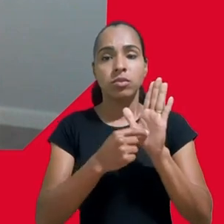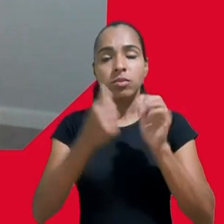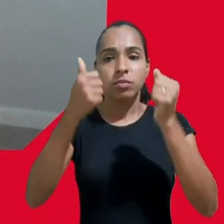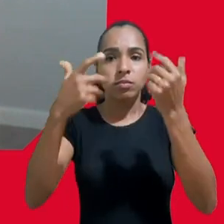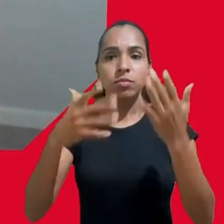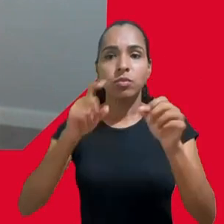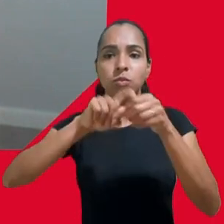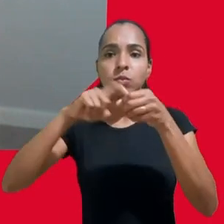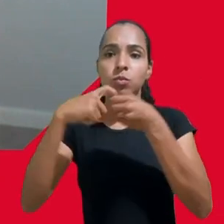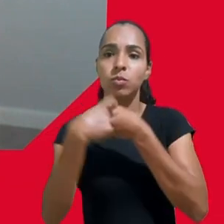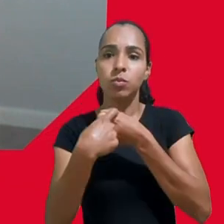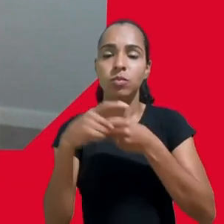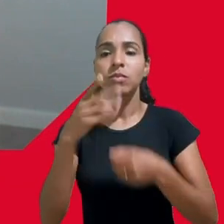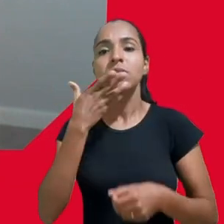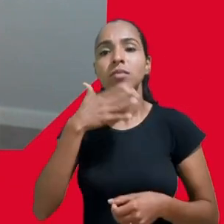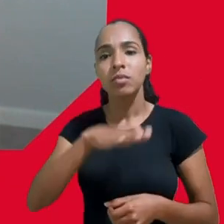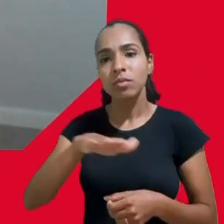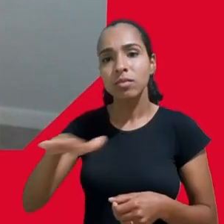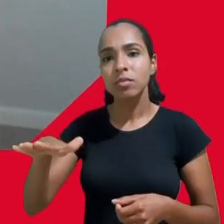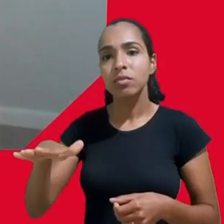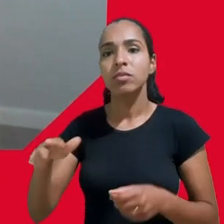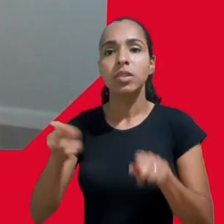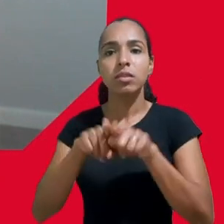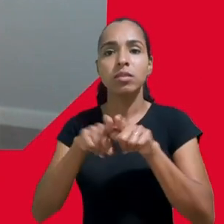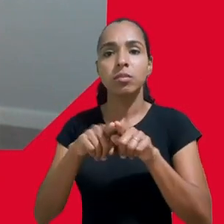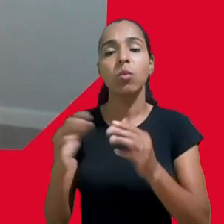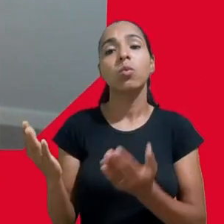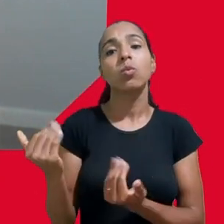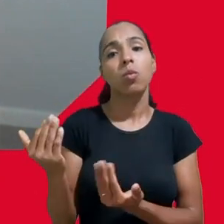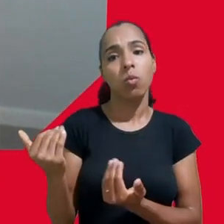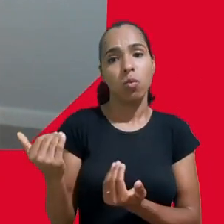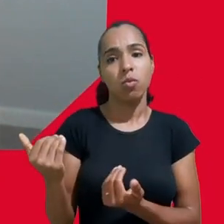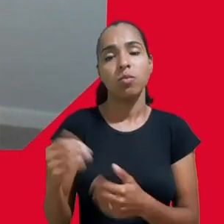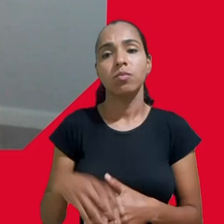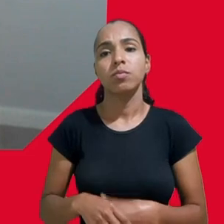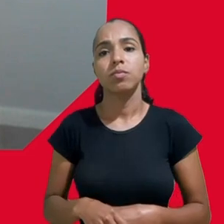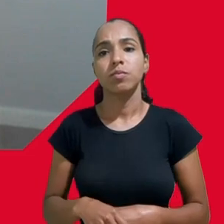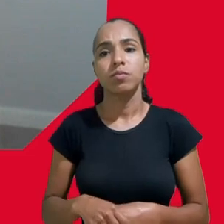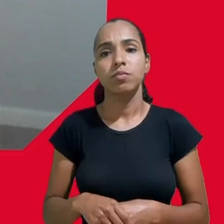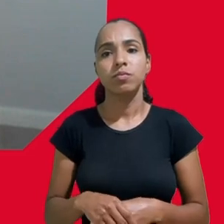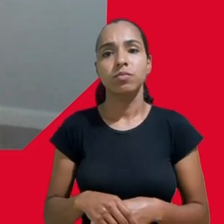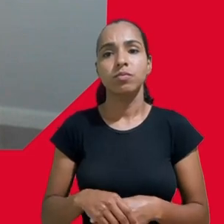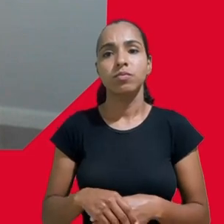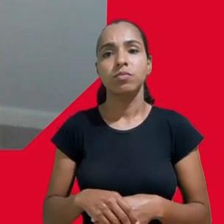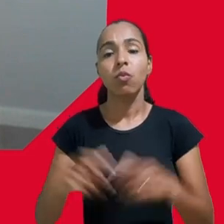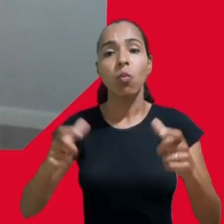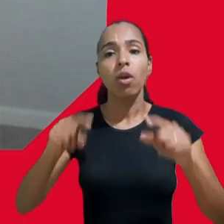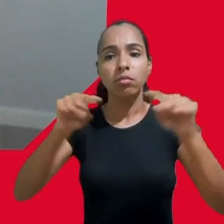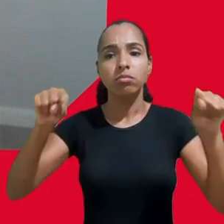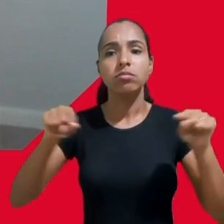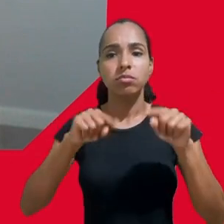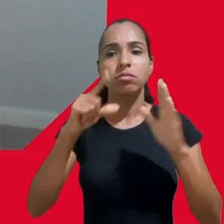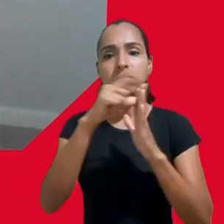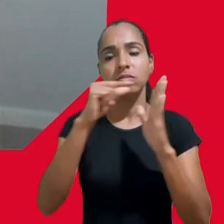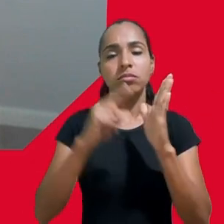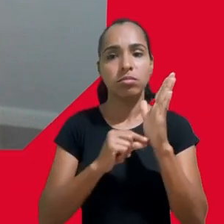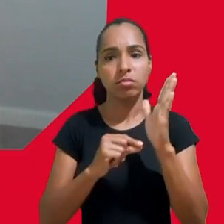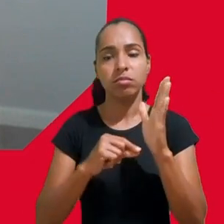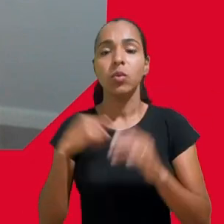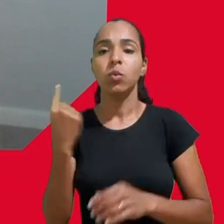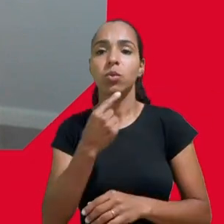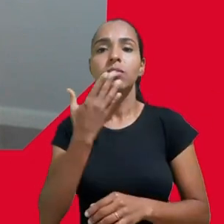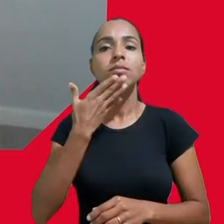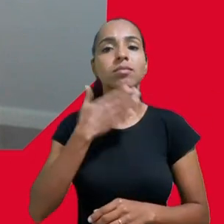crianças e adolescentes em relação ao ambiente digital nós do Criança e Consumo promovemos esse ano o